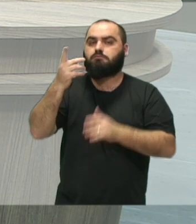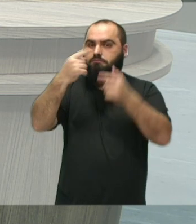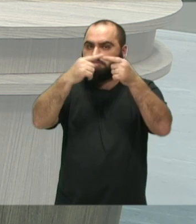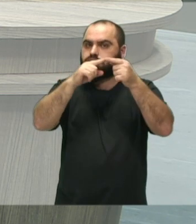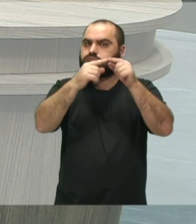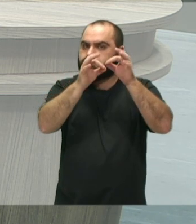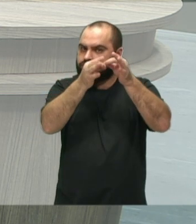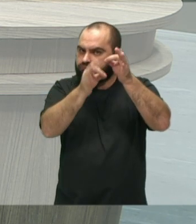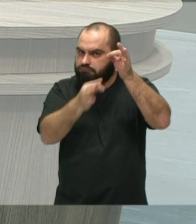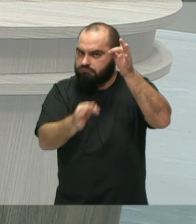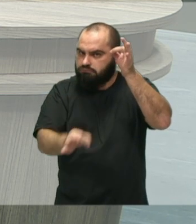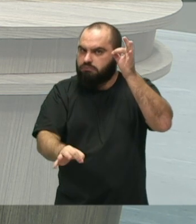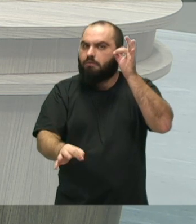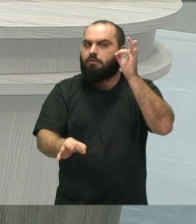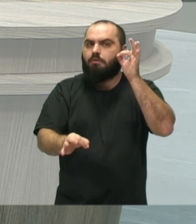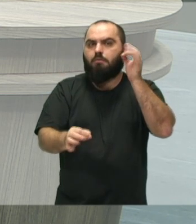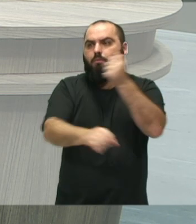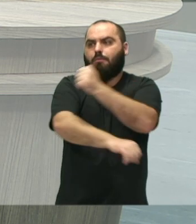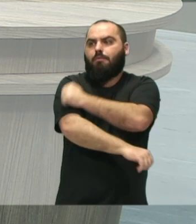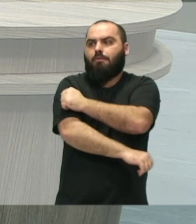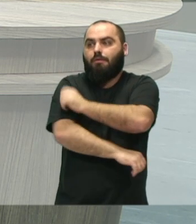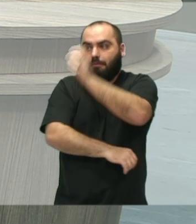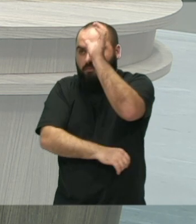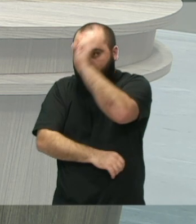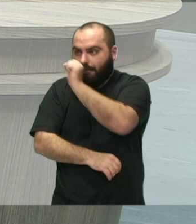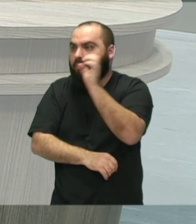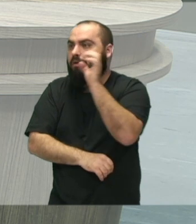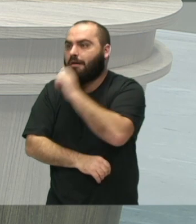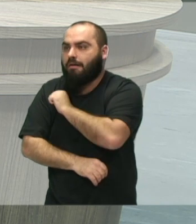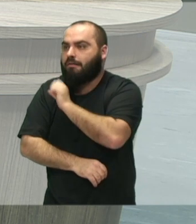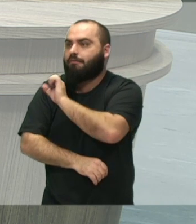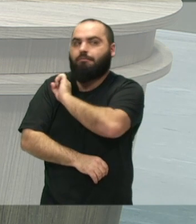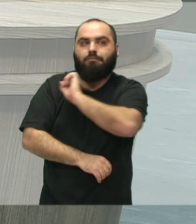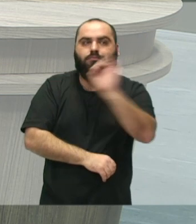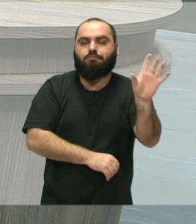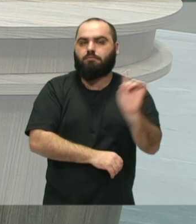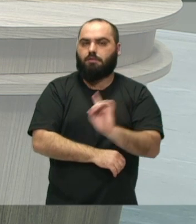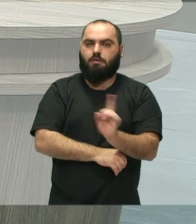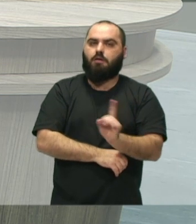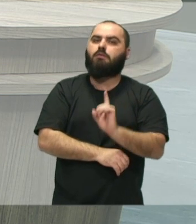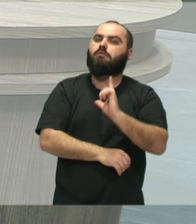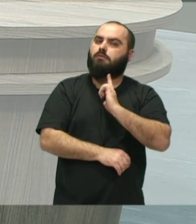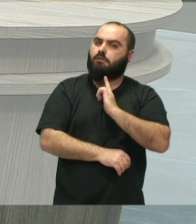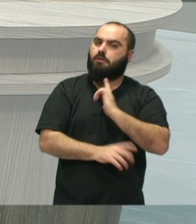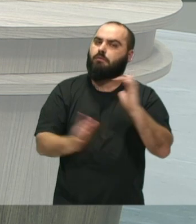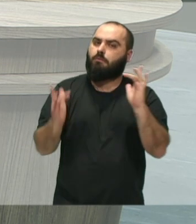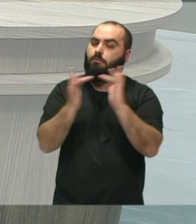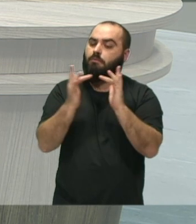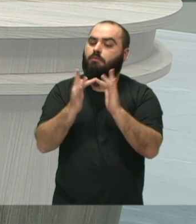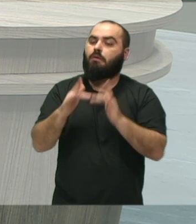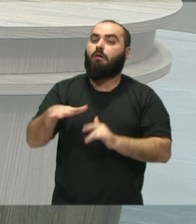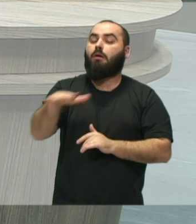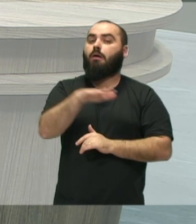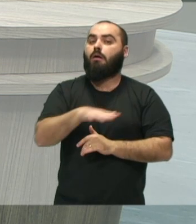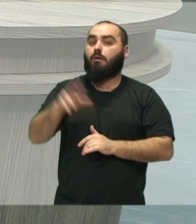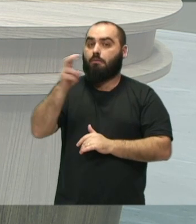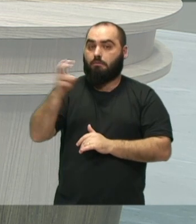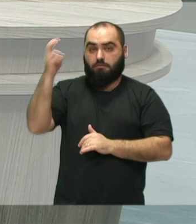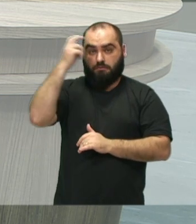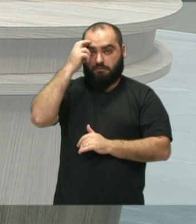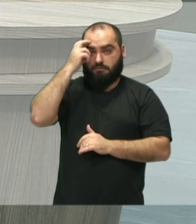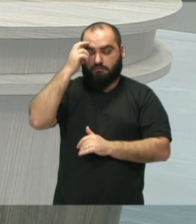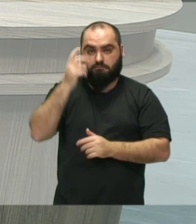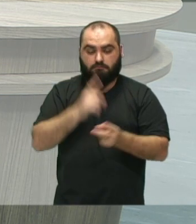né, o aluno não vai aprender do dia para a noite, vai conviver com o ambiente cultural, profundidade